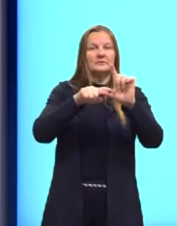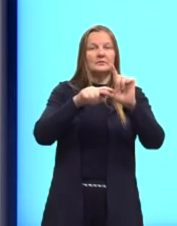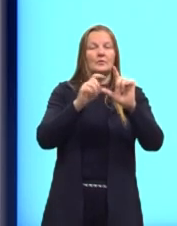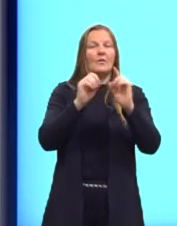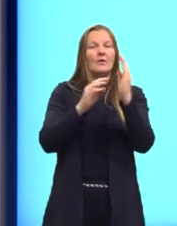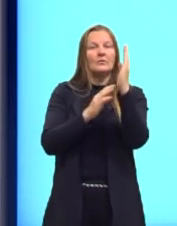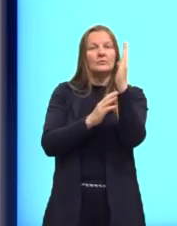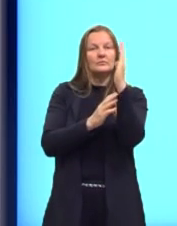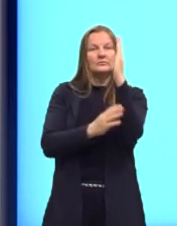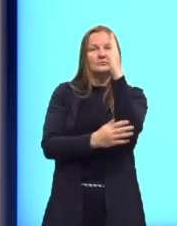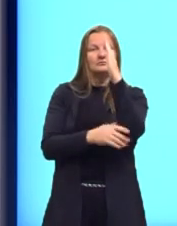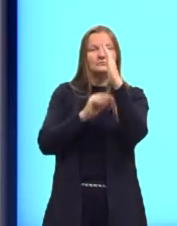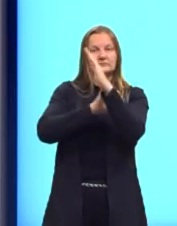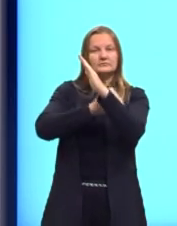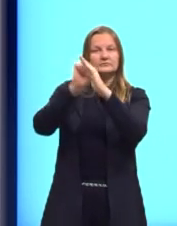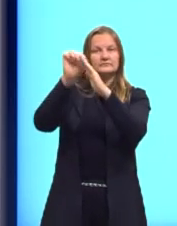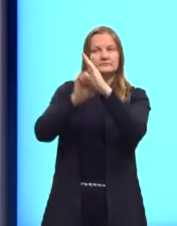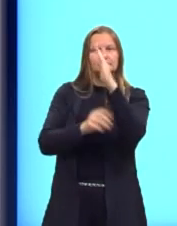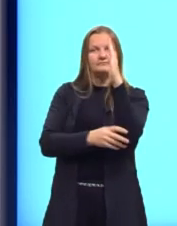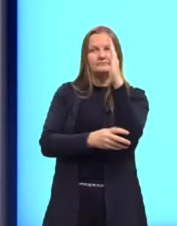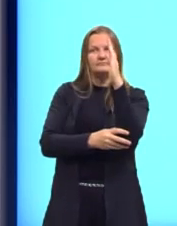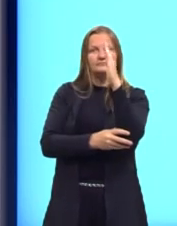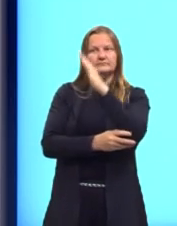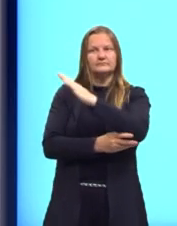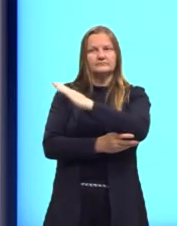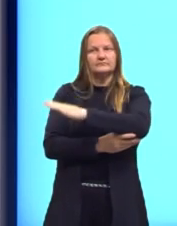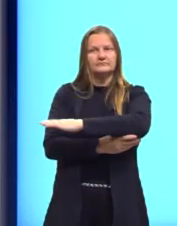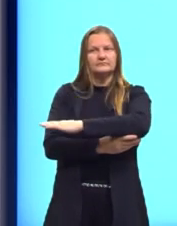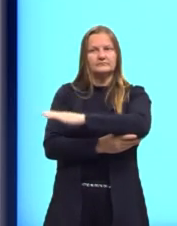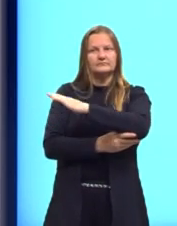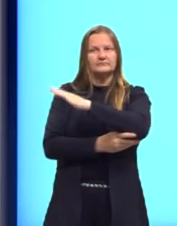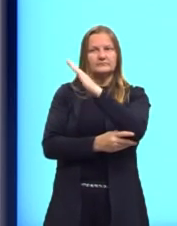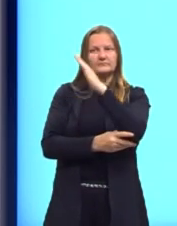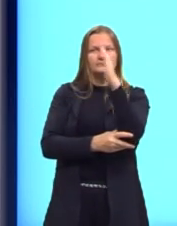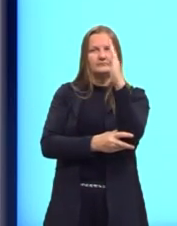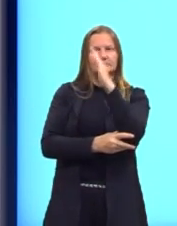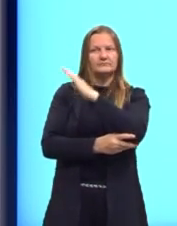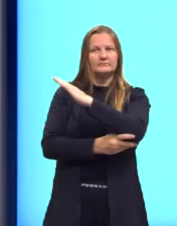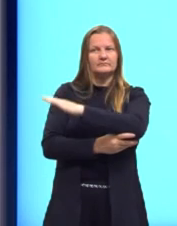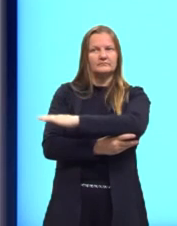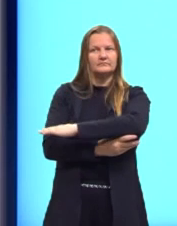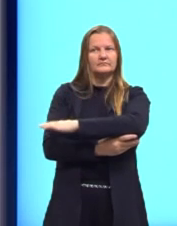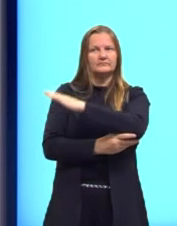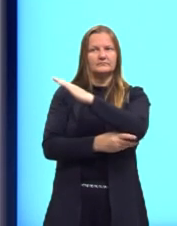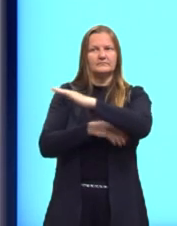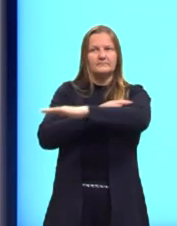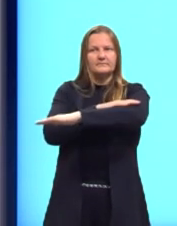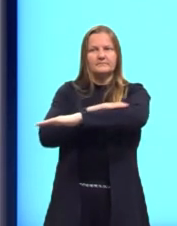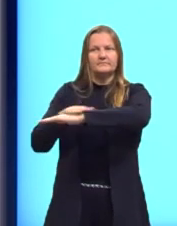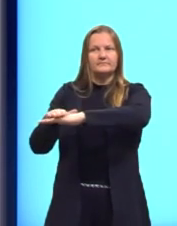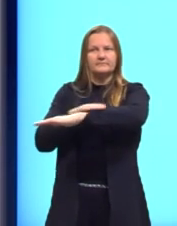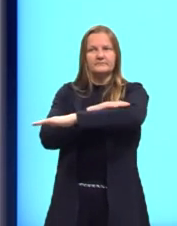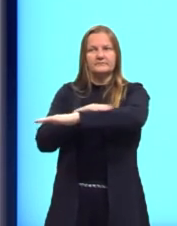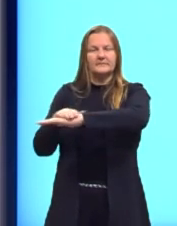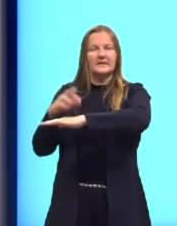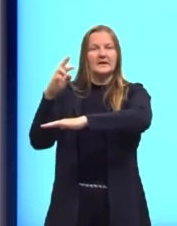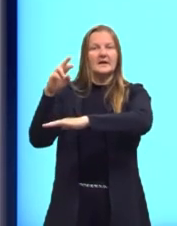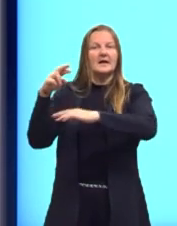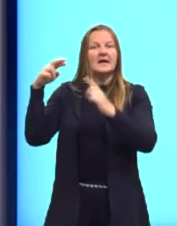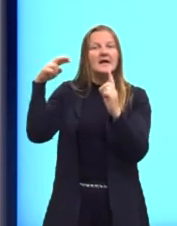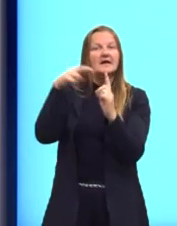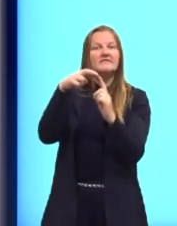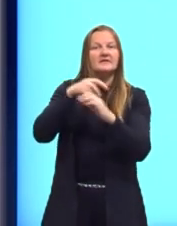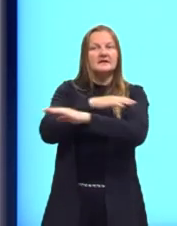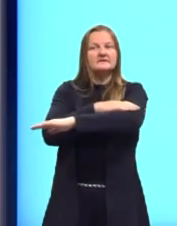inclinação dessa reta. Se ela tá mais próxima do eixo x, se ela tá mais inclinada, é o A, o valor do A que vai